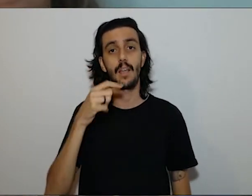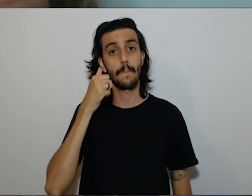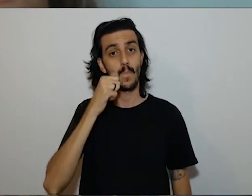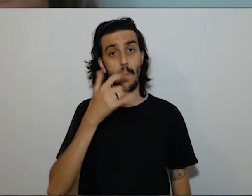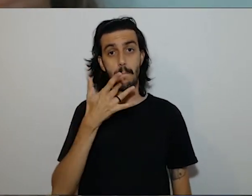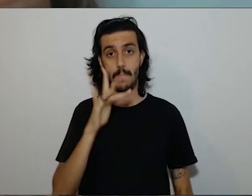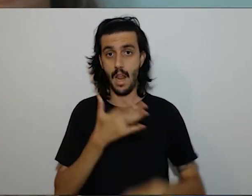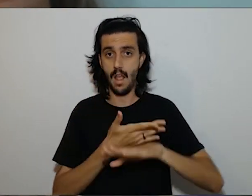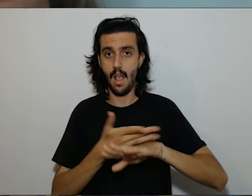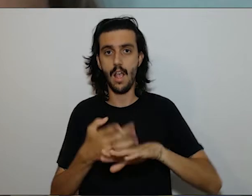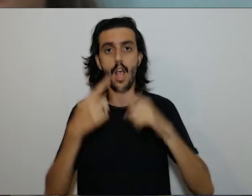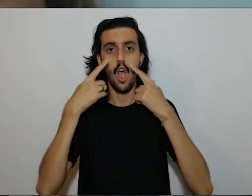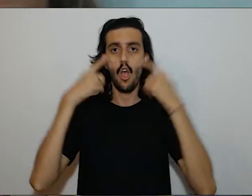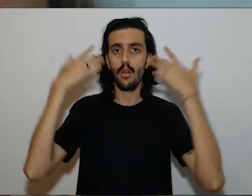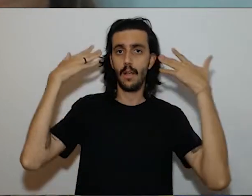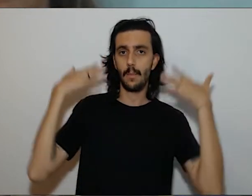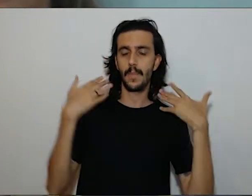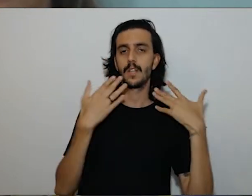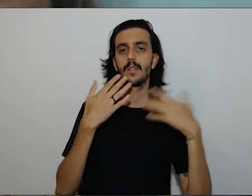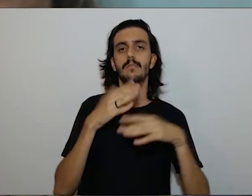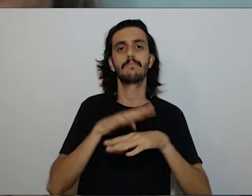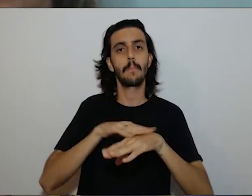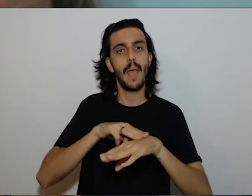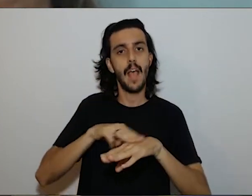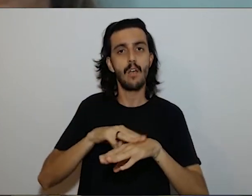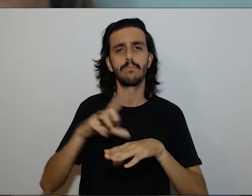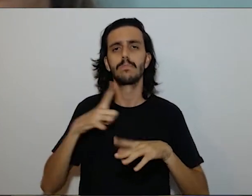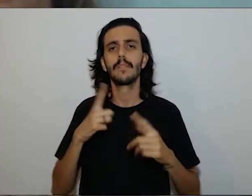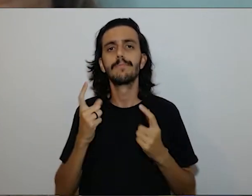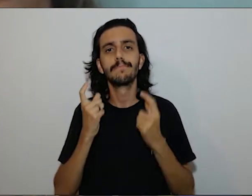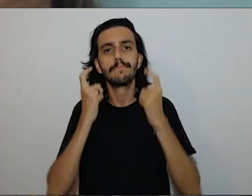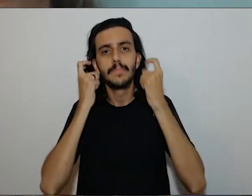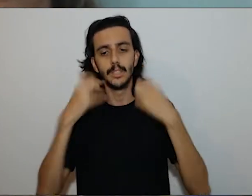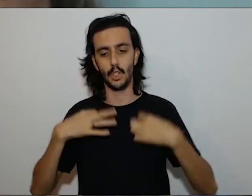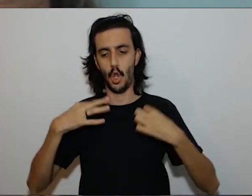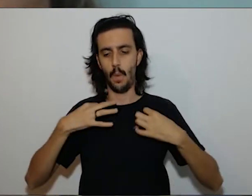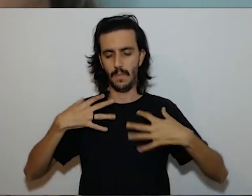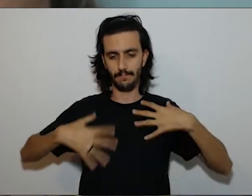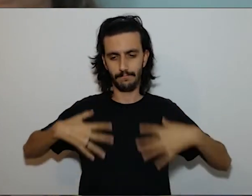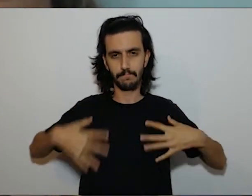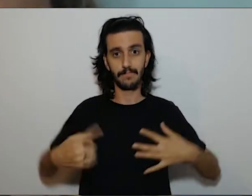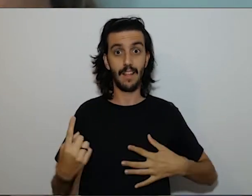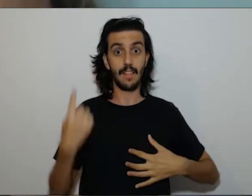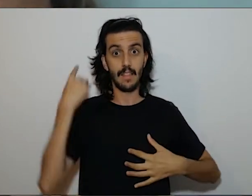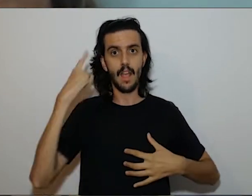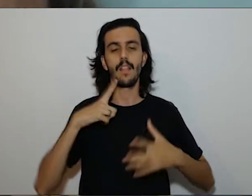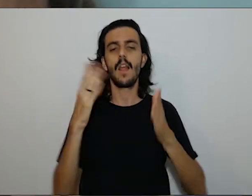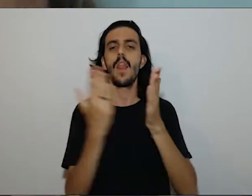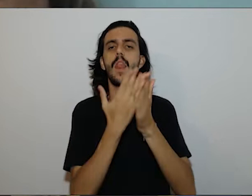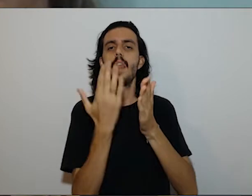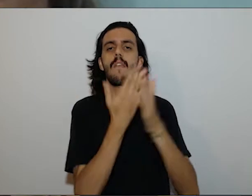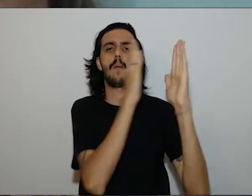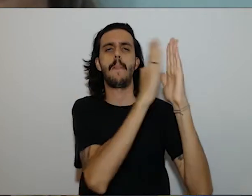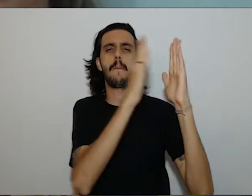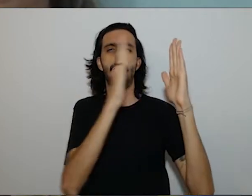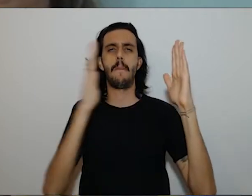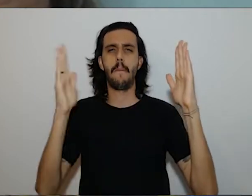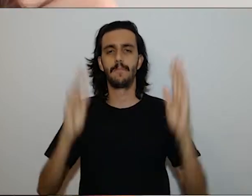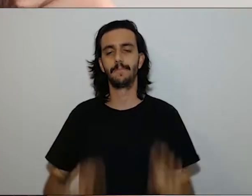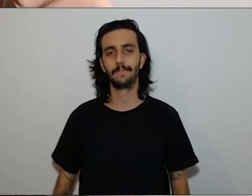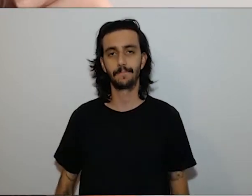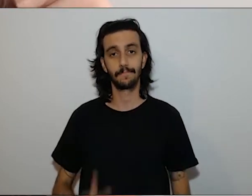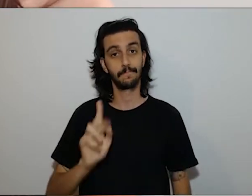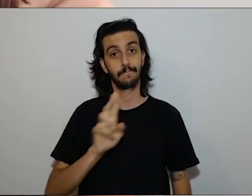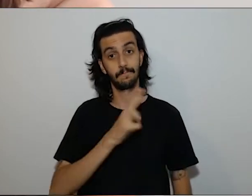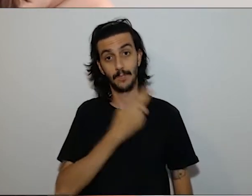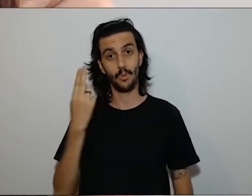e cabelos castanhos na entrevista usa brincos de argola prateados e blusa estampada atrás dela uma estante de livros